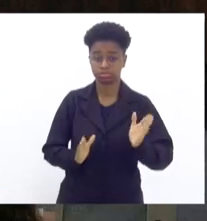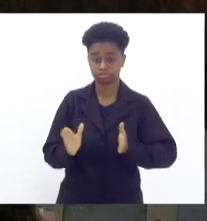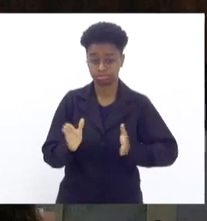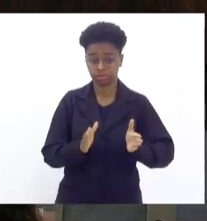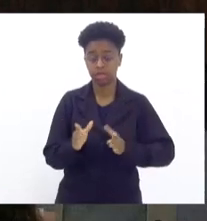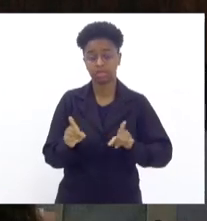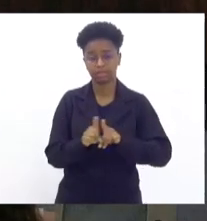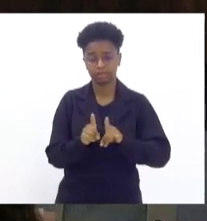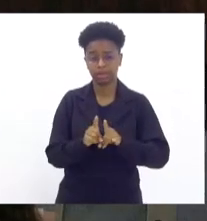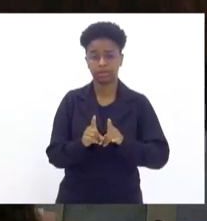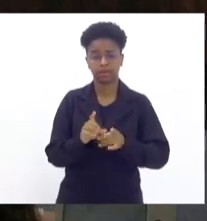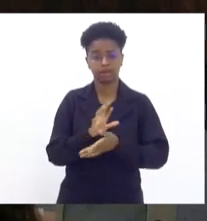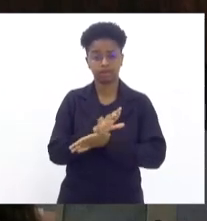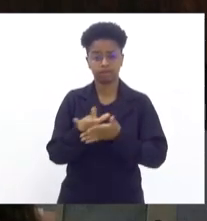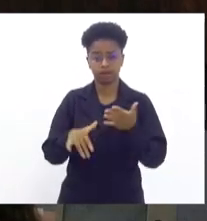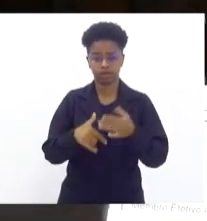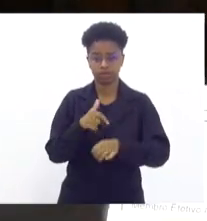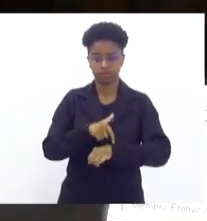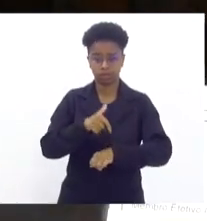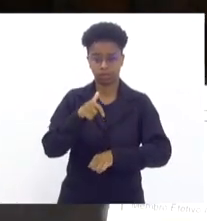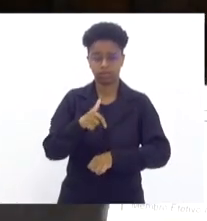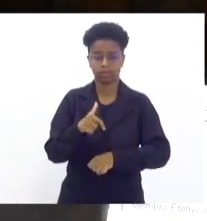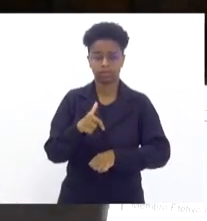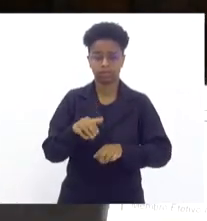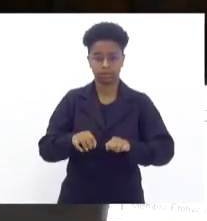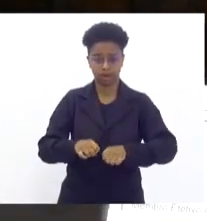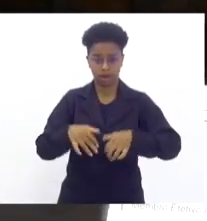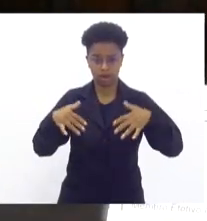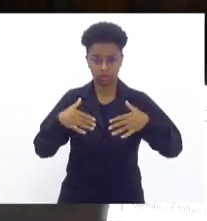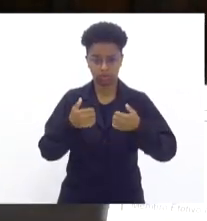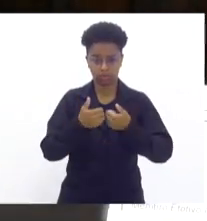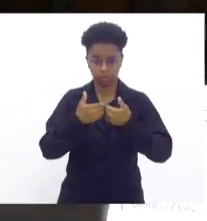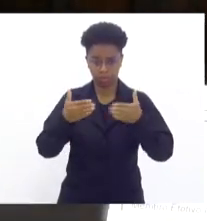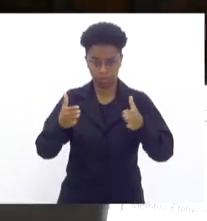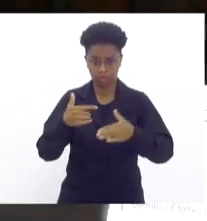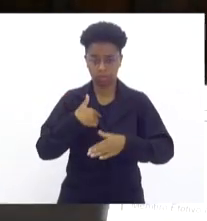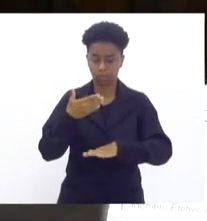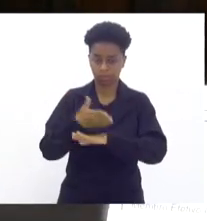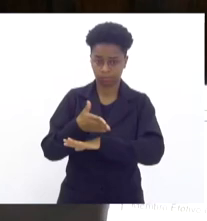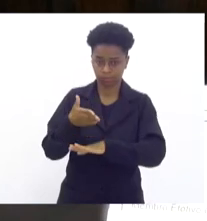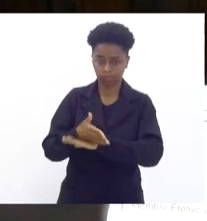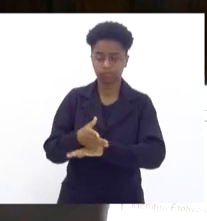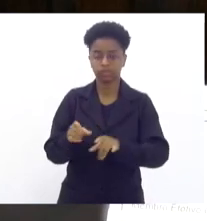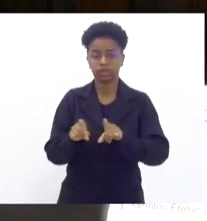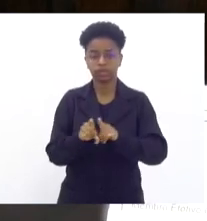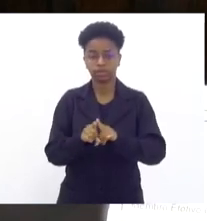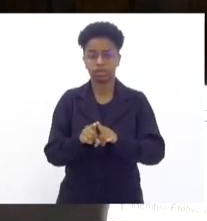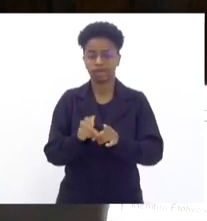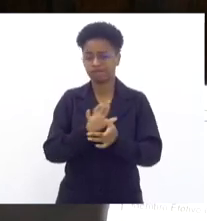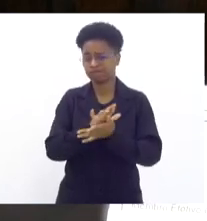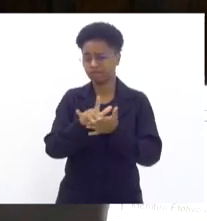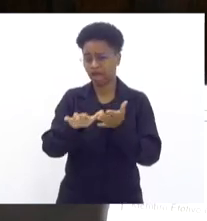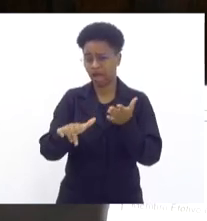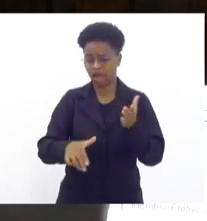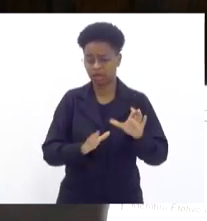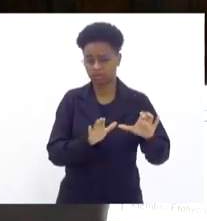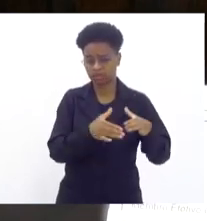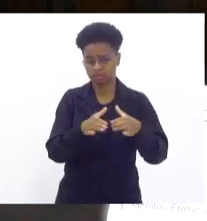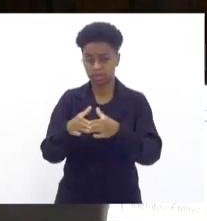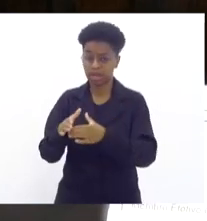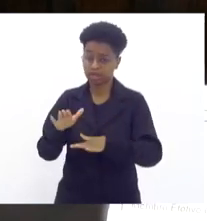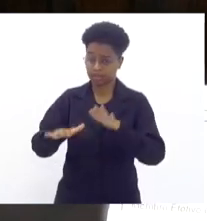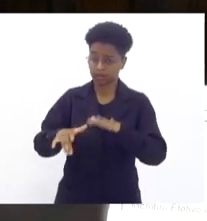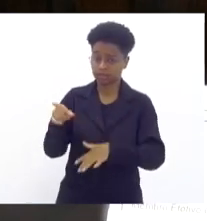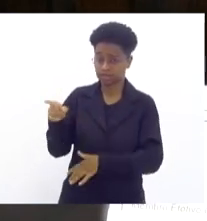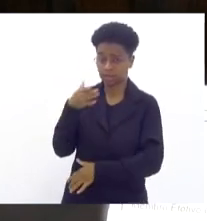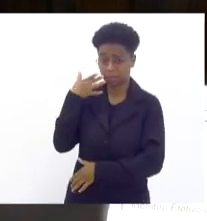em várias audiências públicas que participei nas diversas comissões. Talvez a fala do doutor